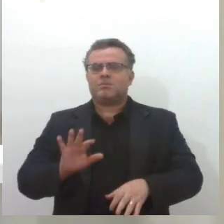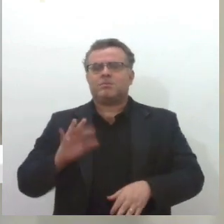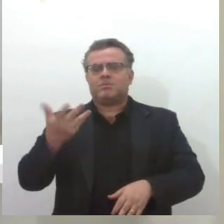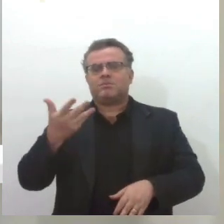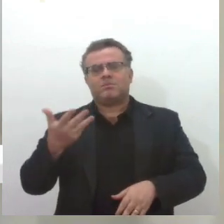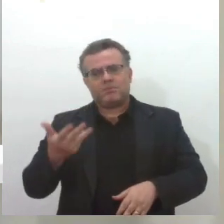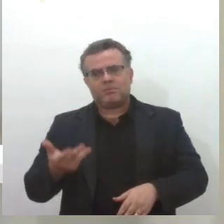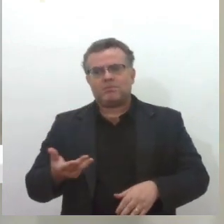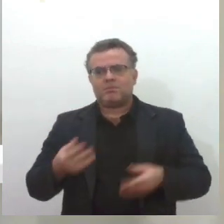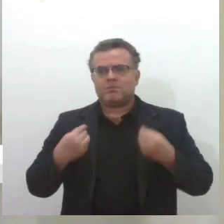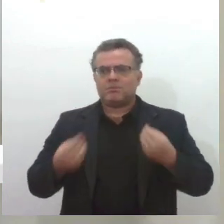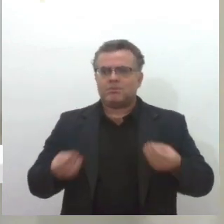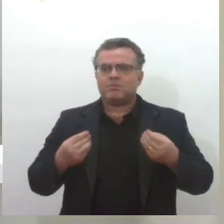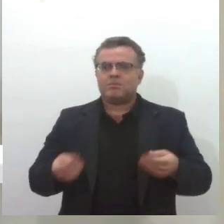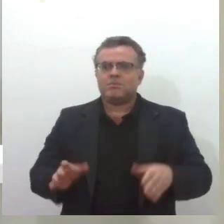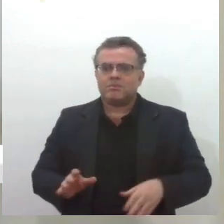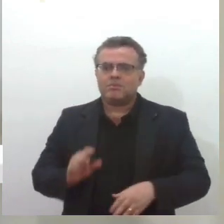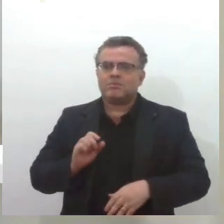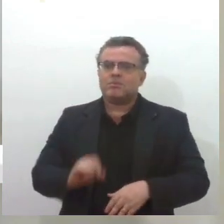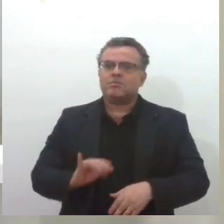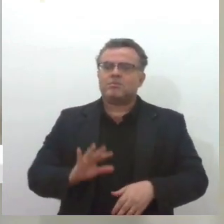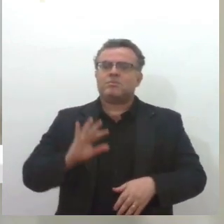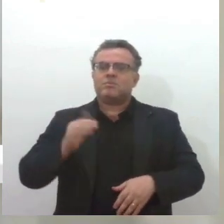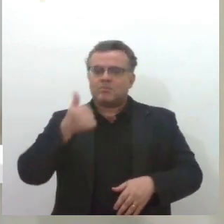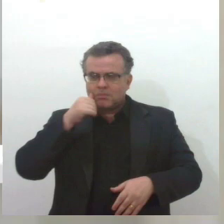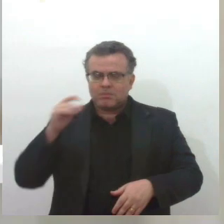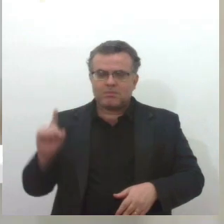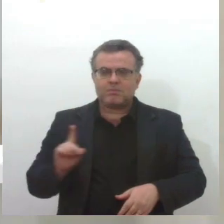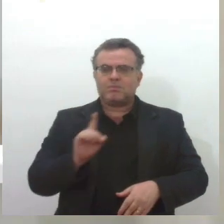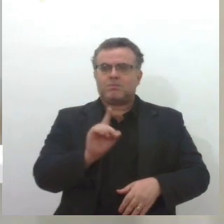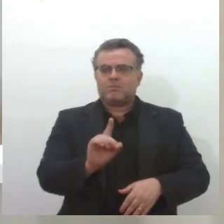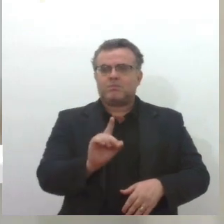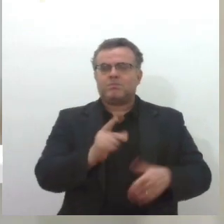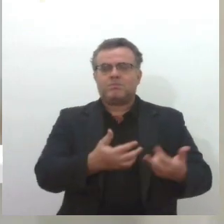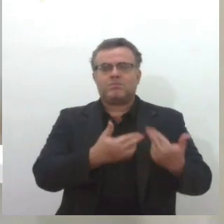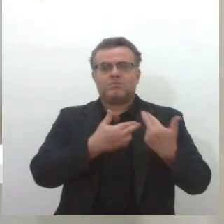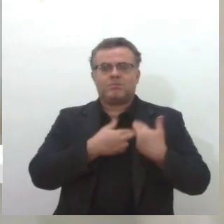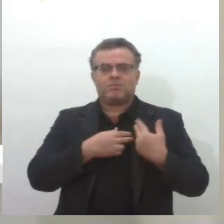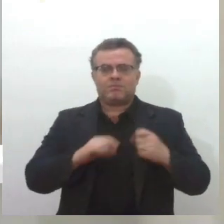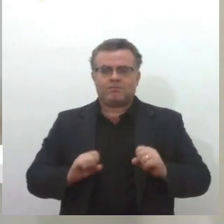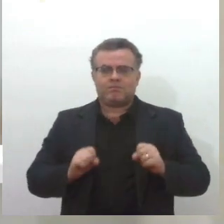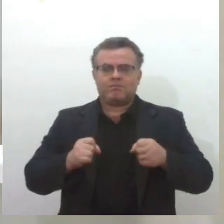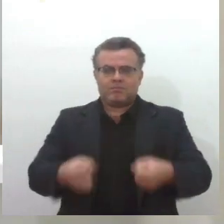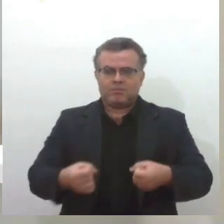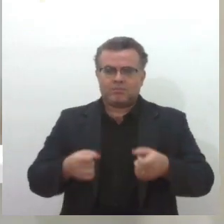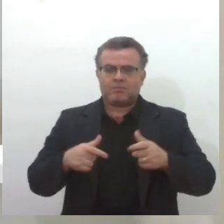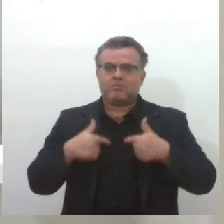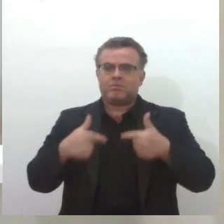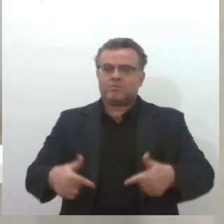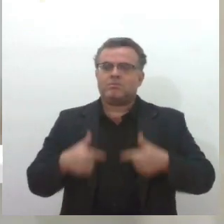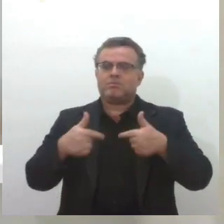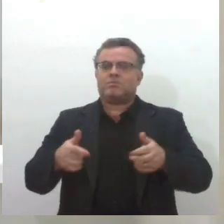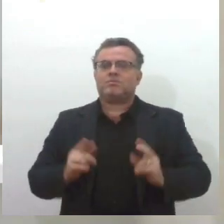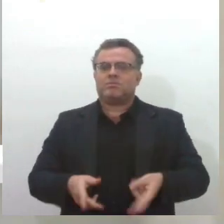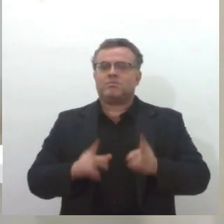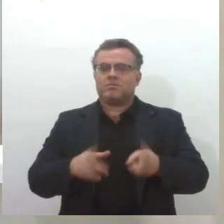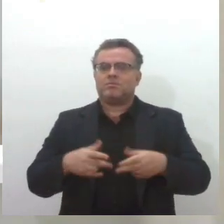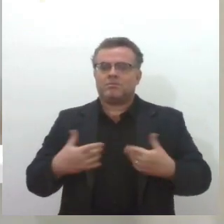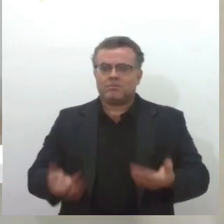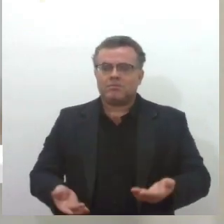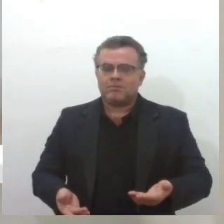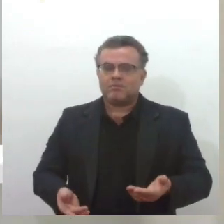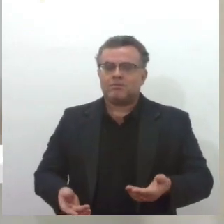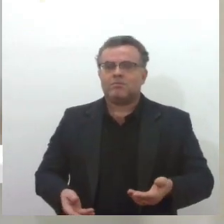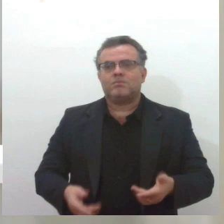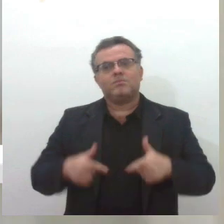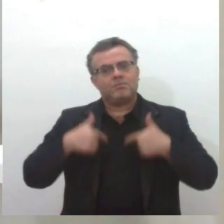E, se porventura tiver uma mulher que tiver realmente com força, com força de vontade para poder, vamos dizer assim, vestir essa